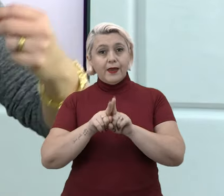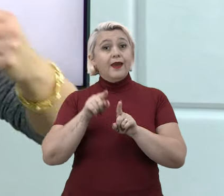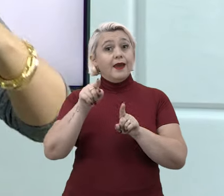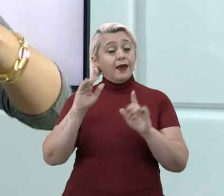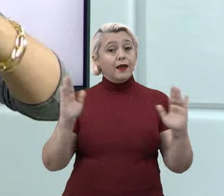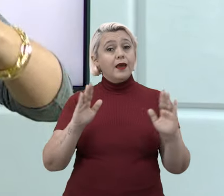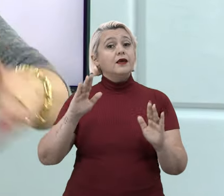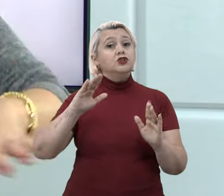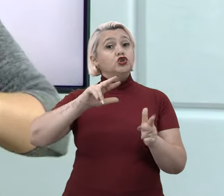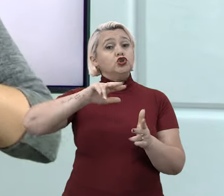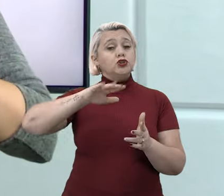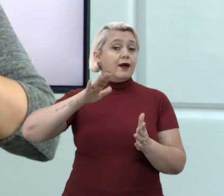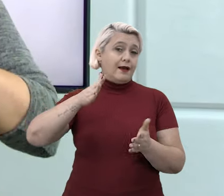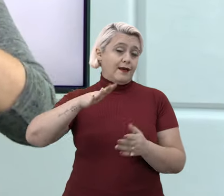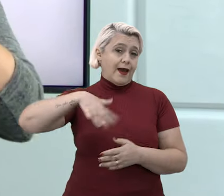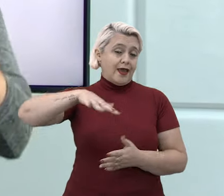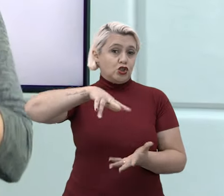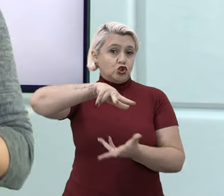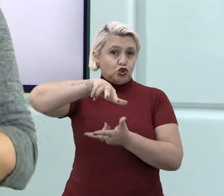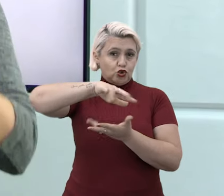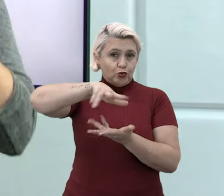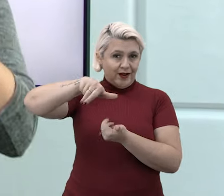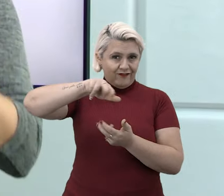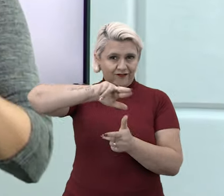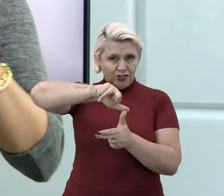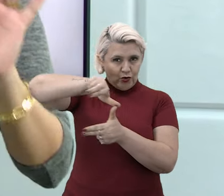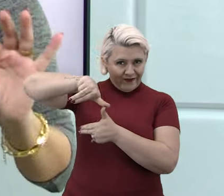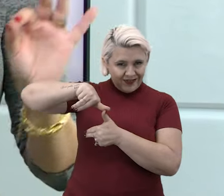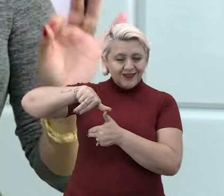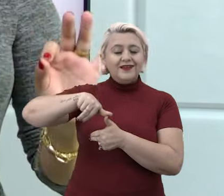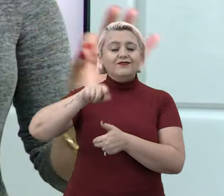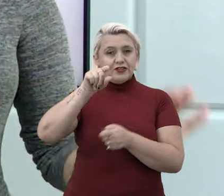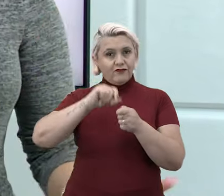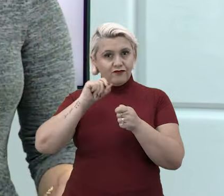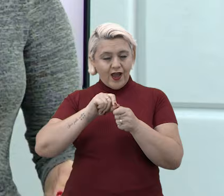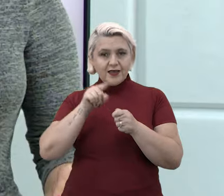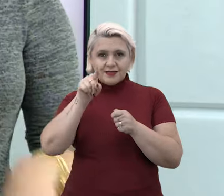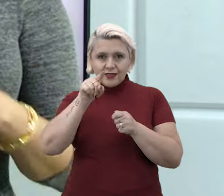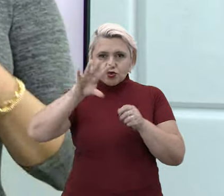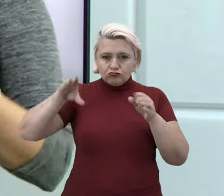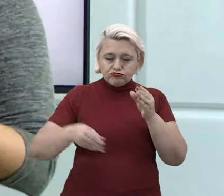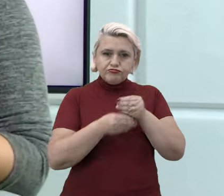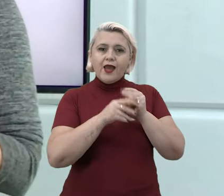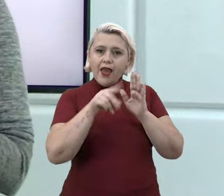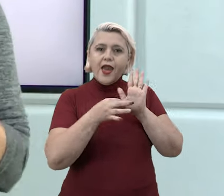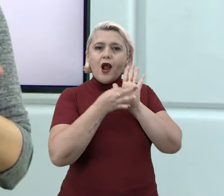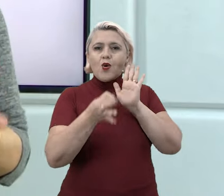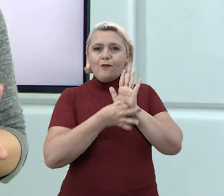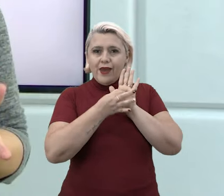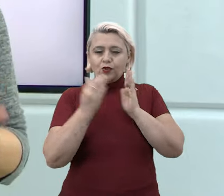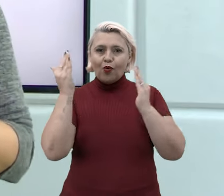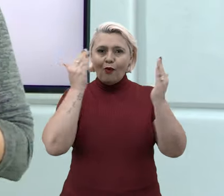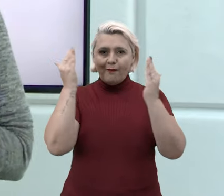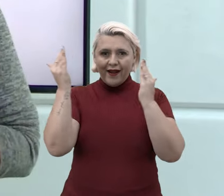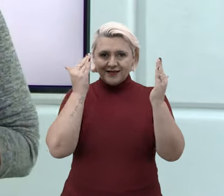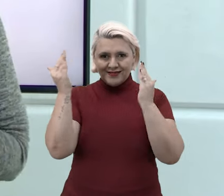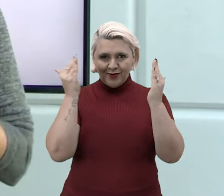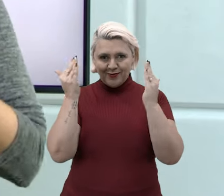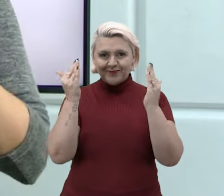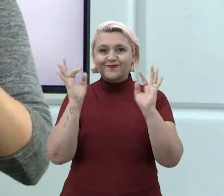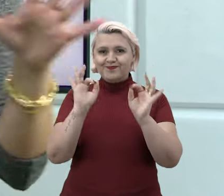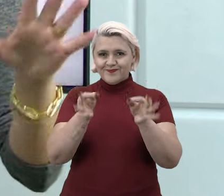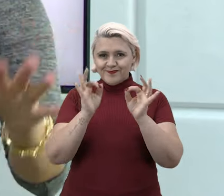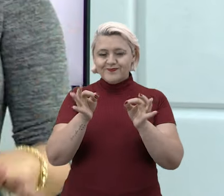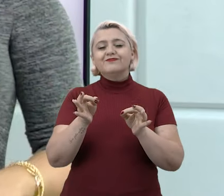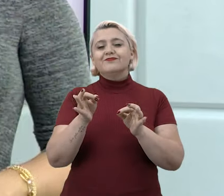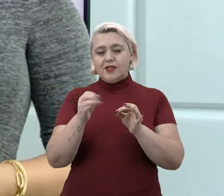conhecimento, não verdade? Você faz isso, é um tipo de argumento, que é por comparação. Muito útil,